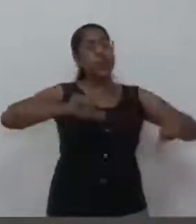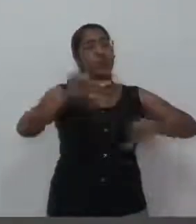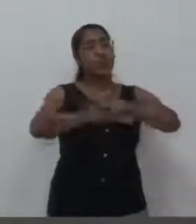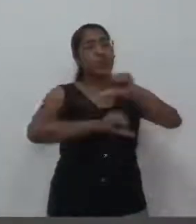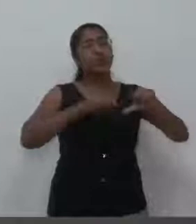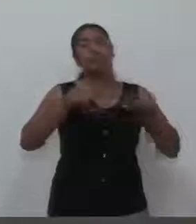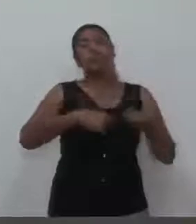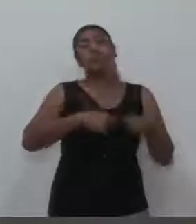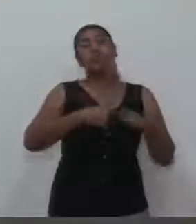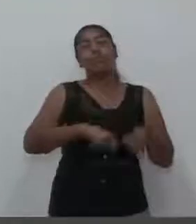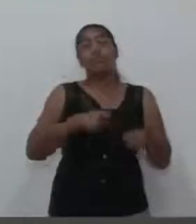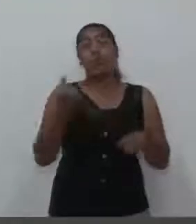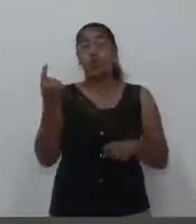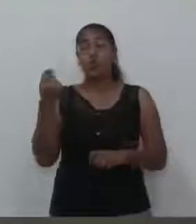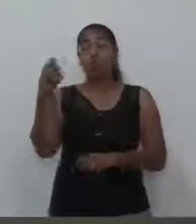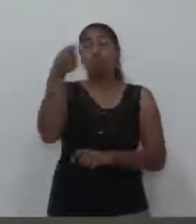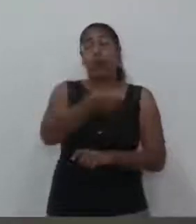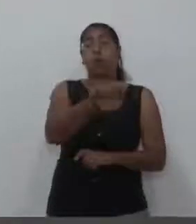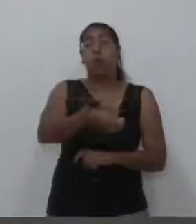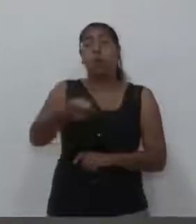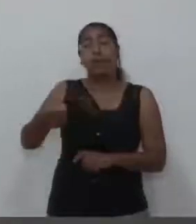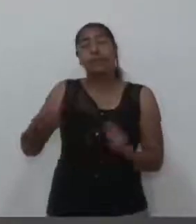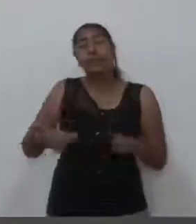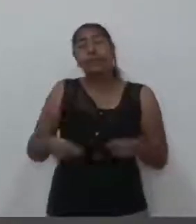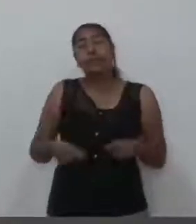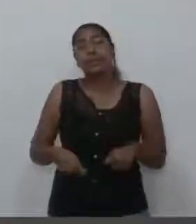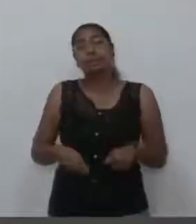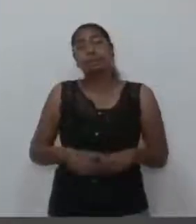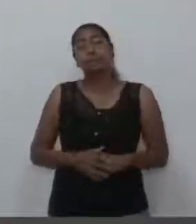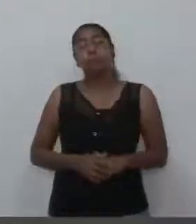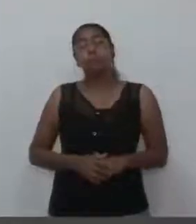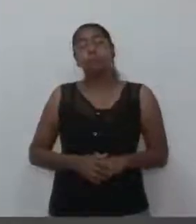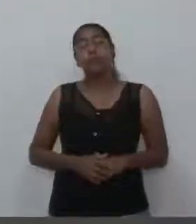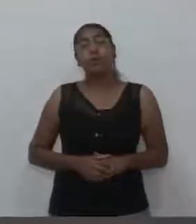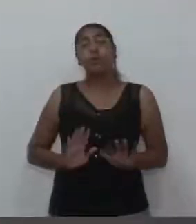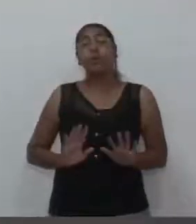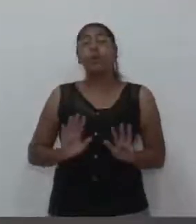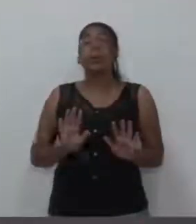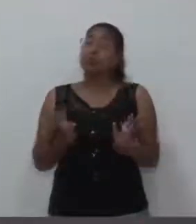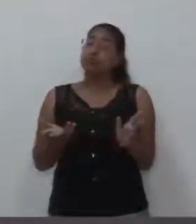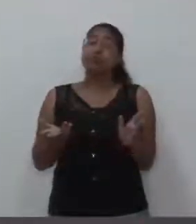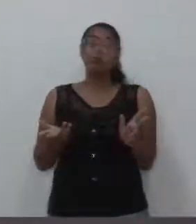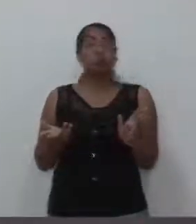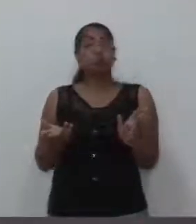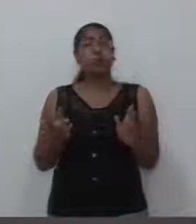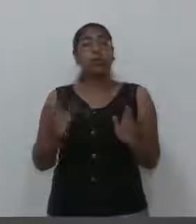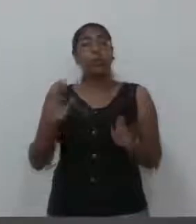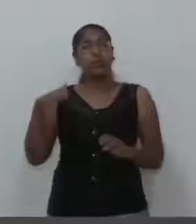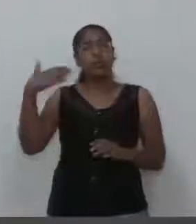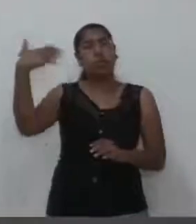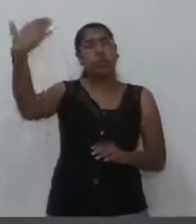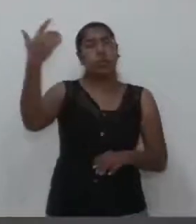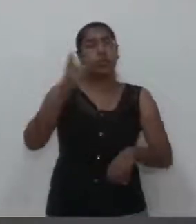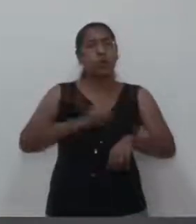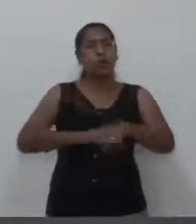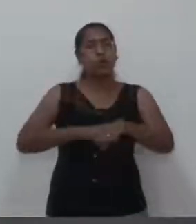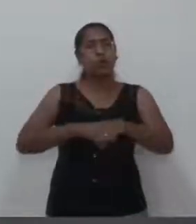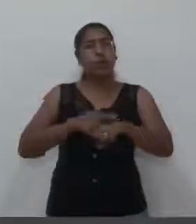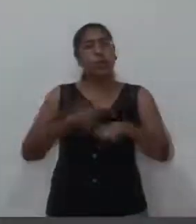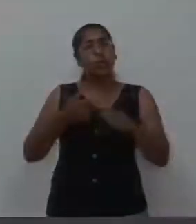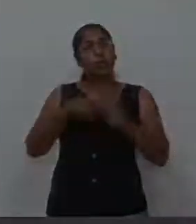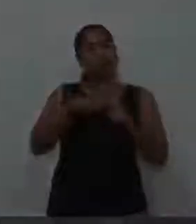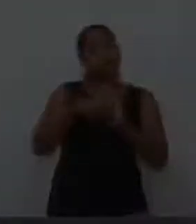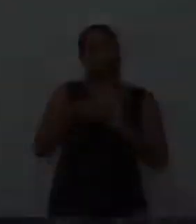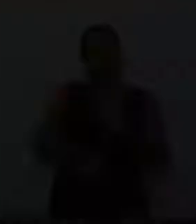um problema sério e uma questão que merece, eu acho, um debate com muito mais tempo. Obrigado. Uma boa noite